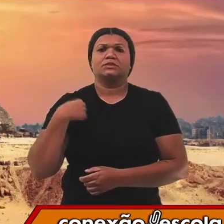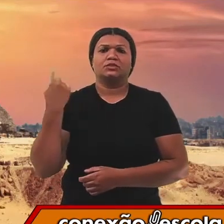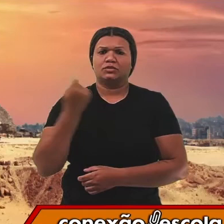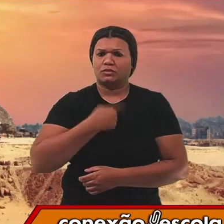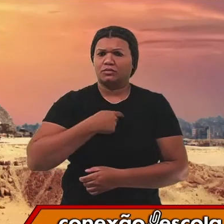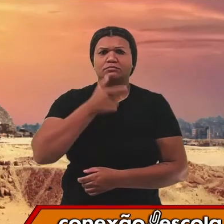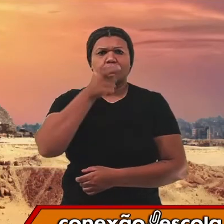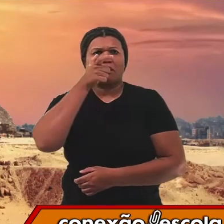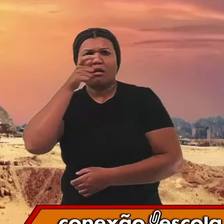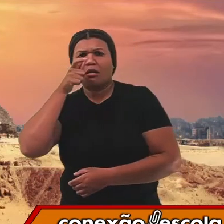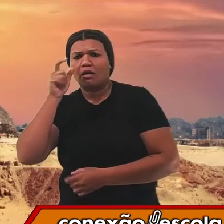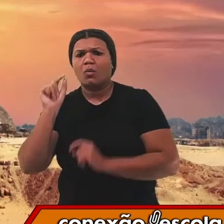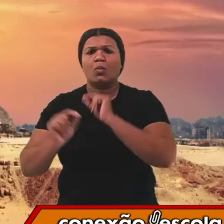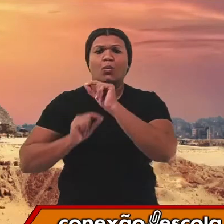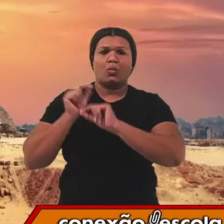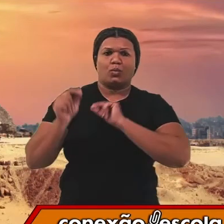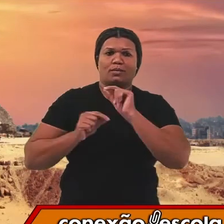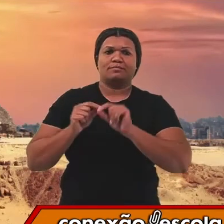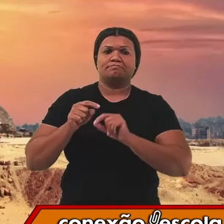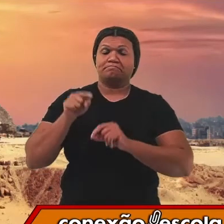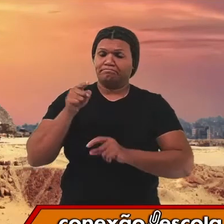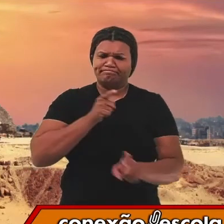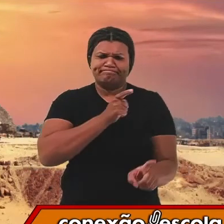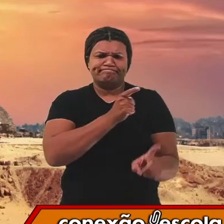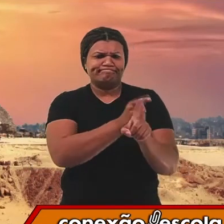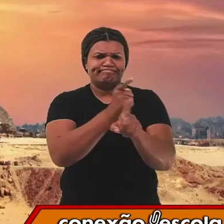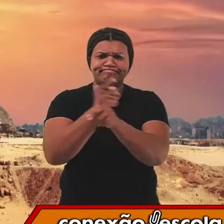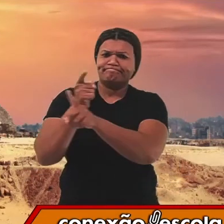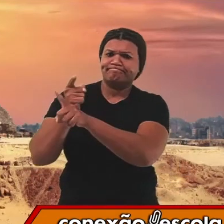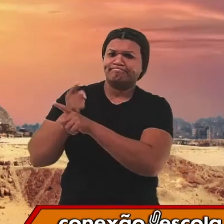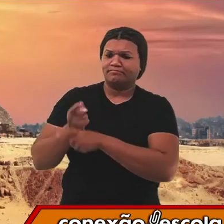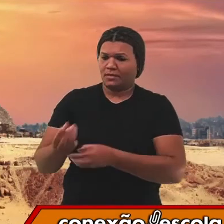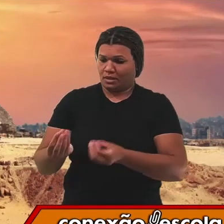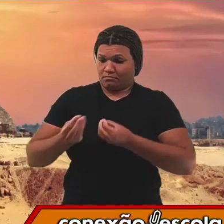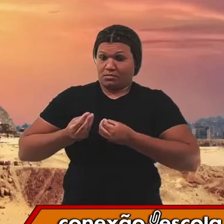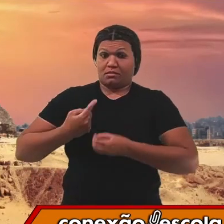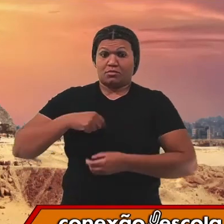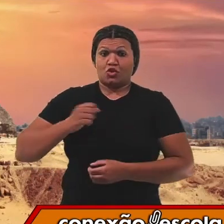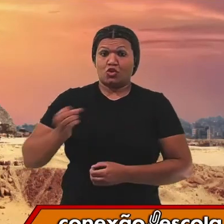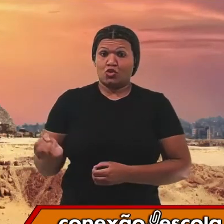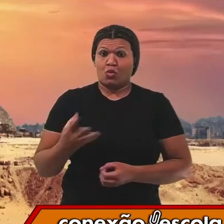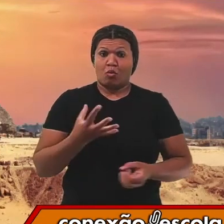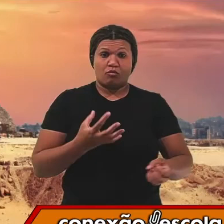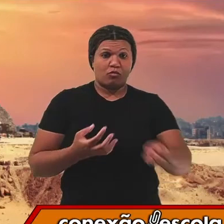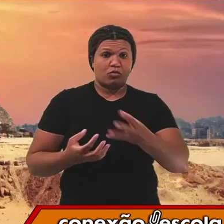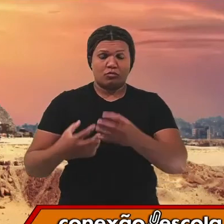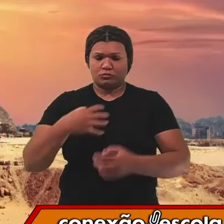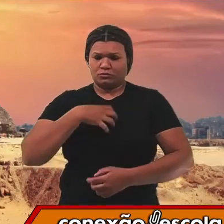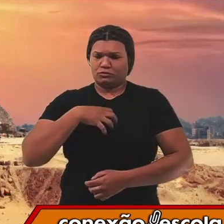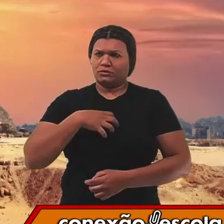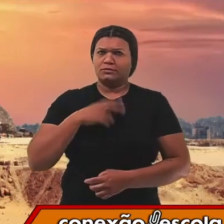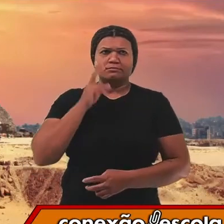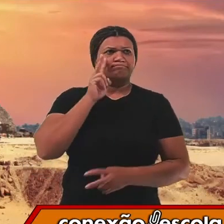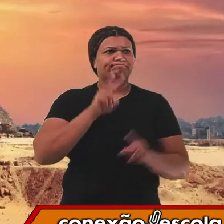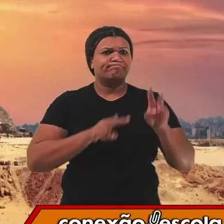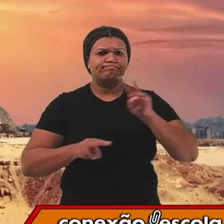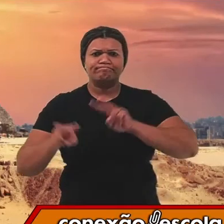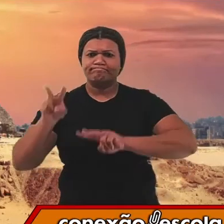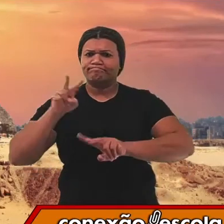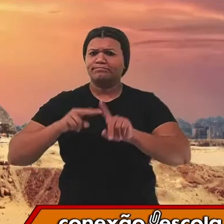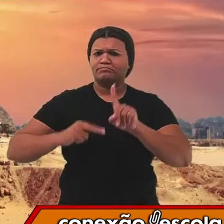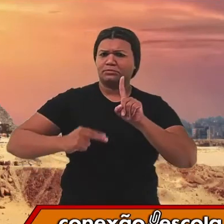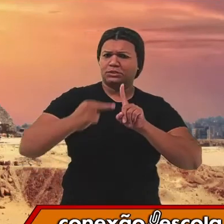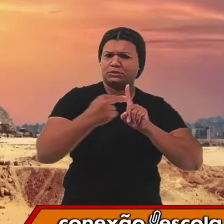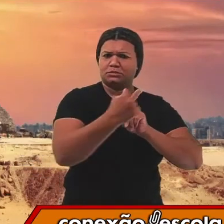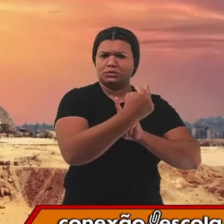observarmos que essas descobertas trazem uma nova perspectiva, um novo olhar, afirmando que o